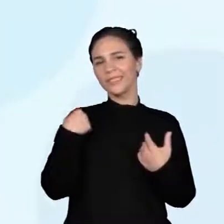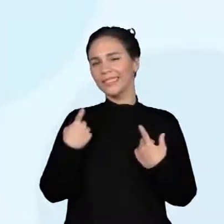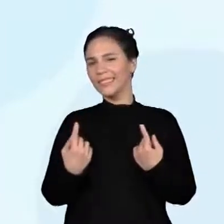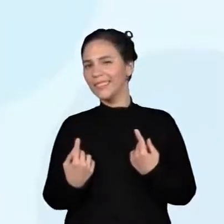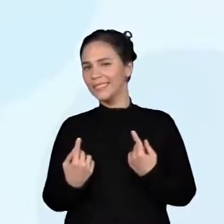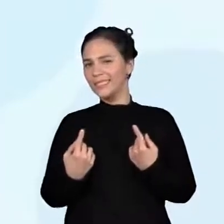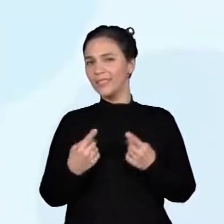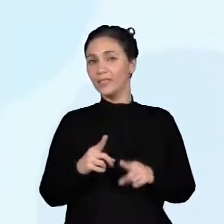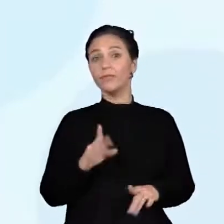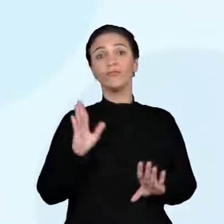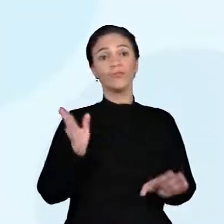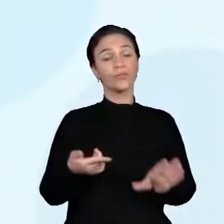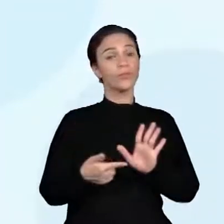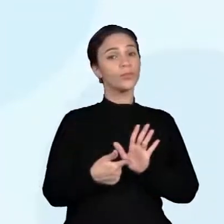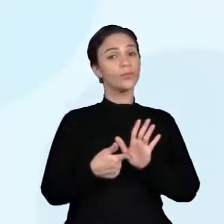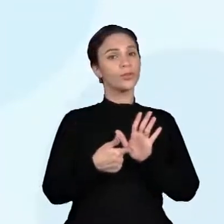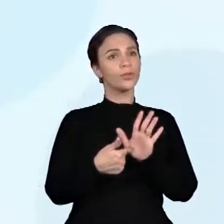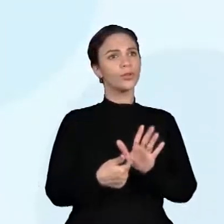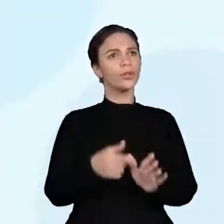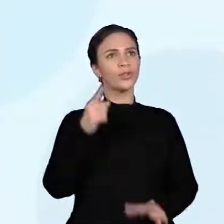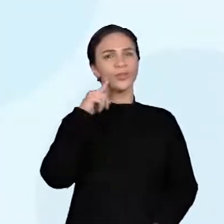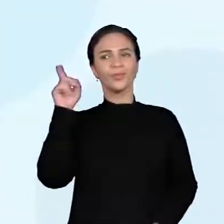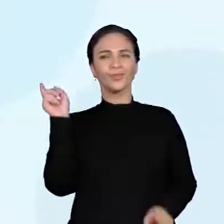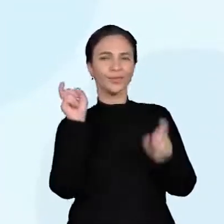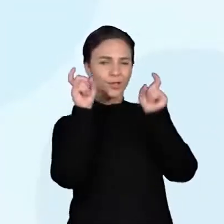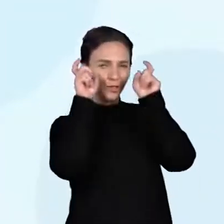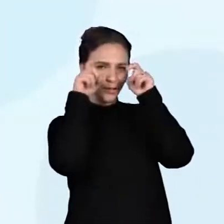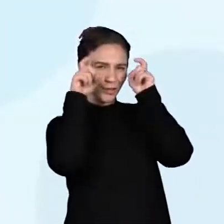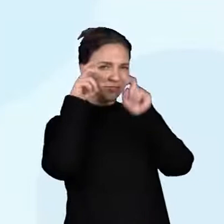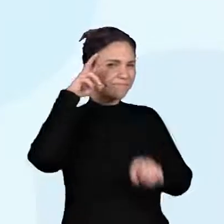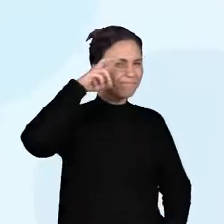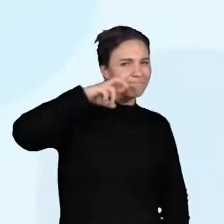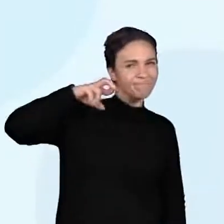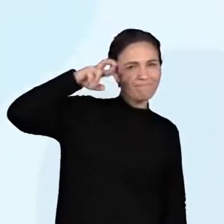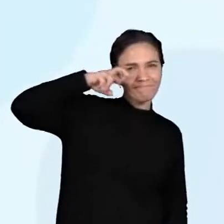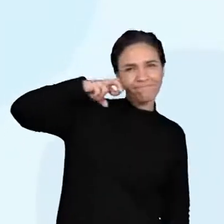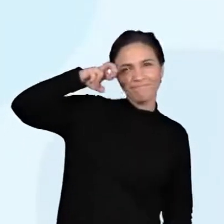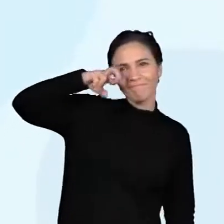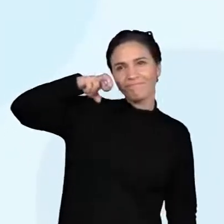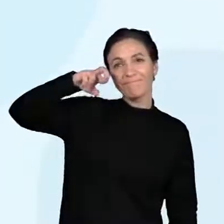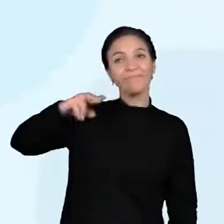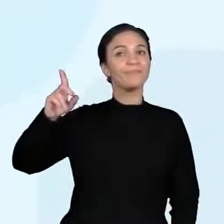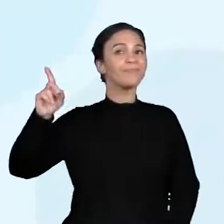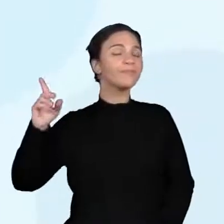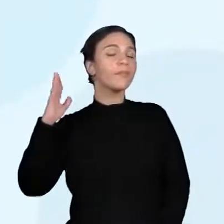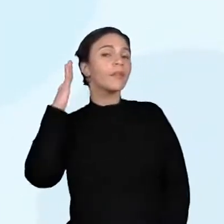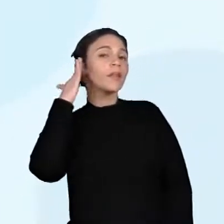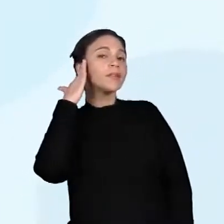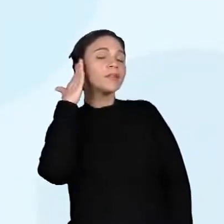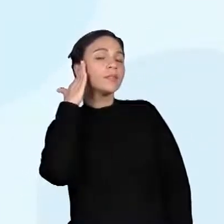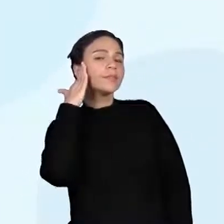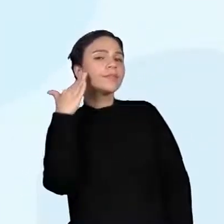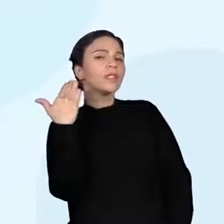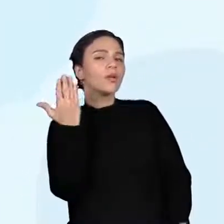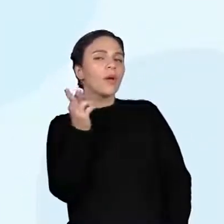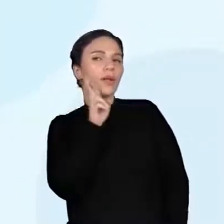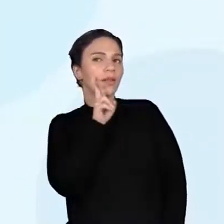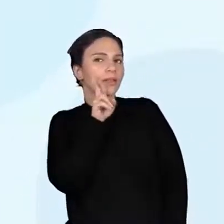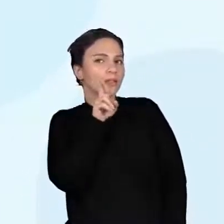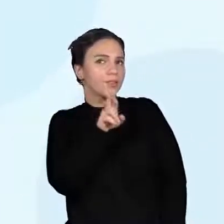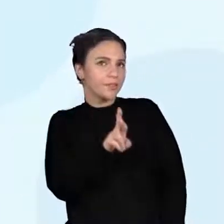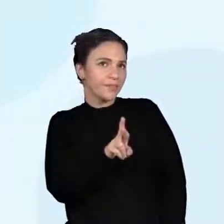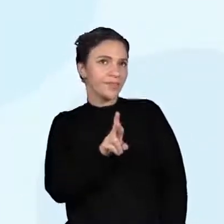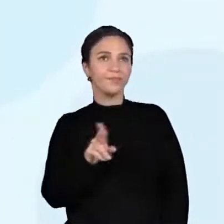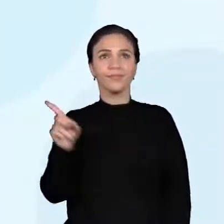Apareceu aí a nossa corujinha pesquisadora e ela quer saber. O resultado de